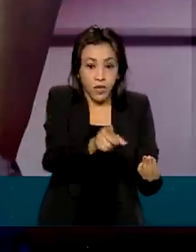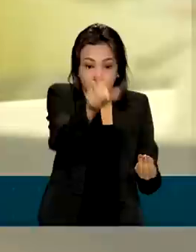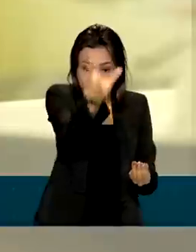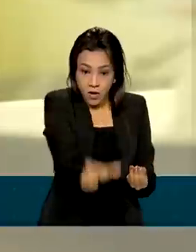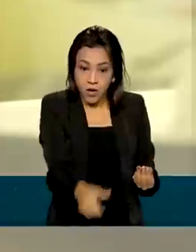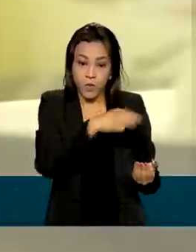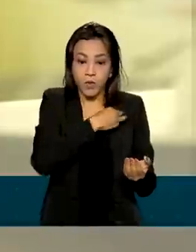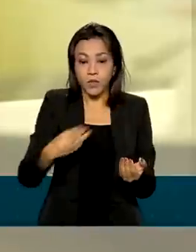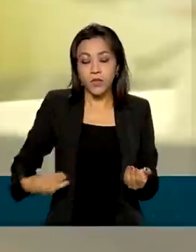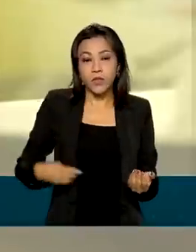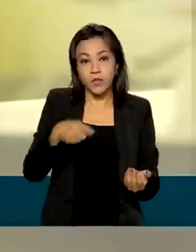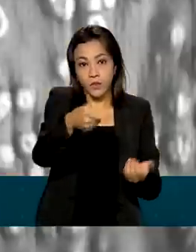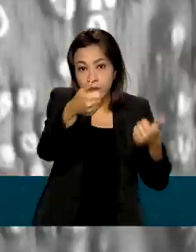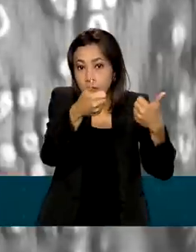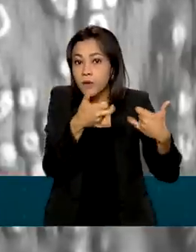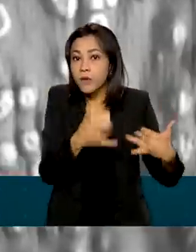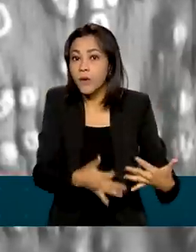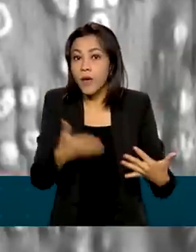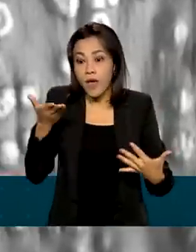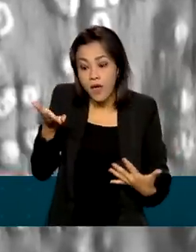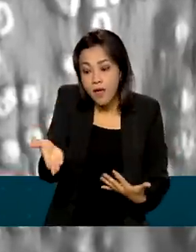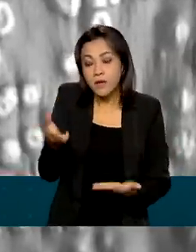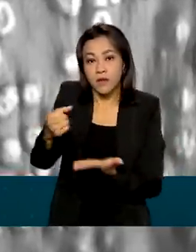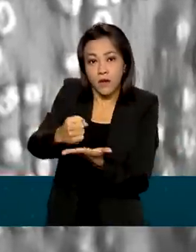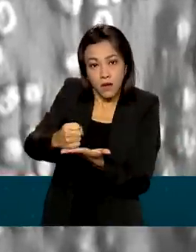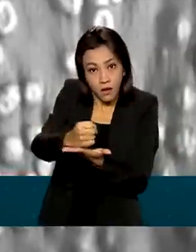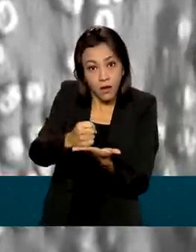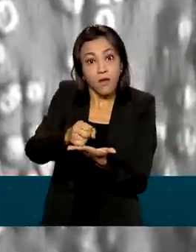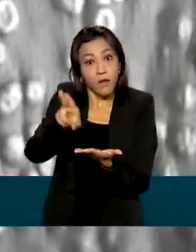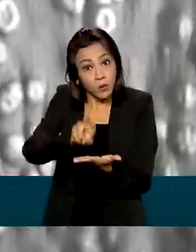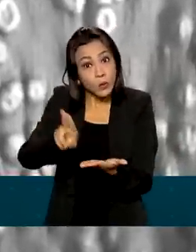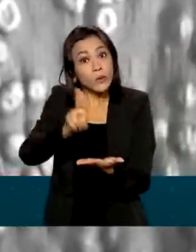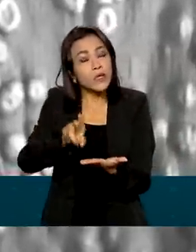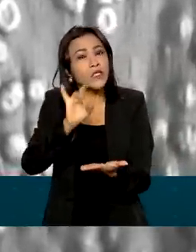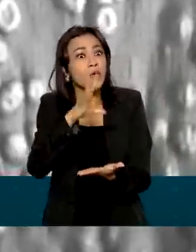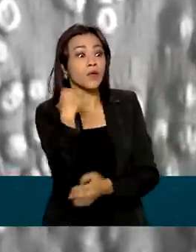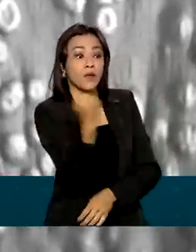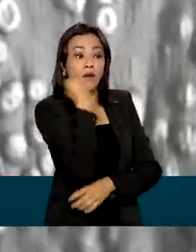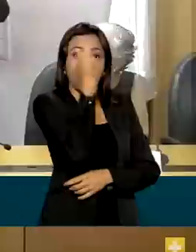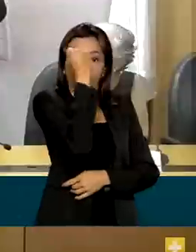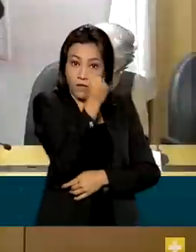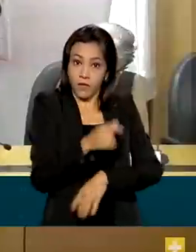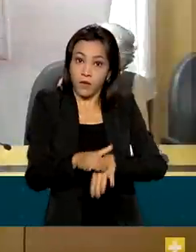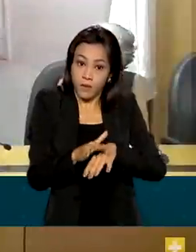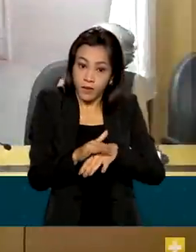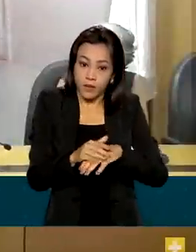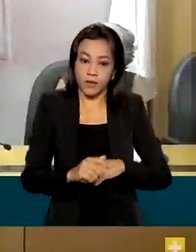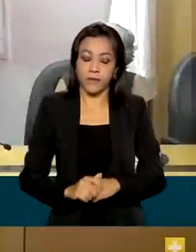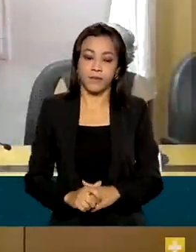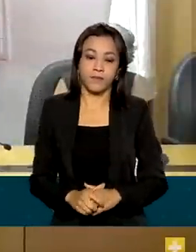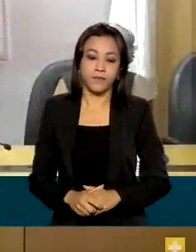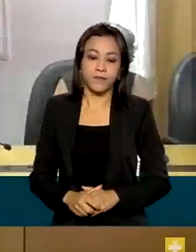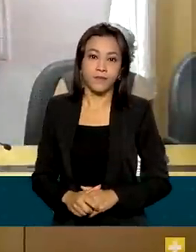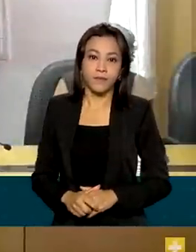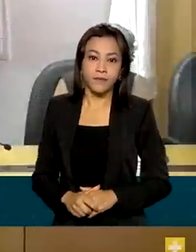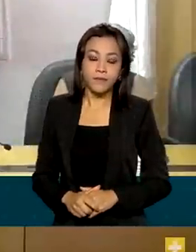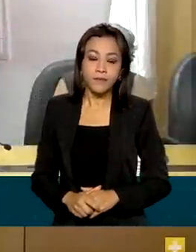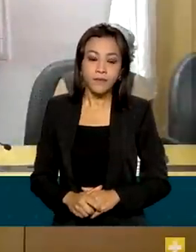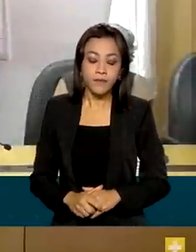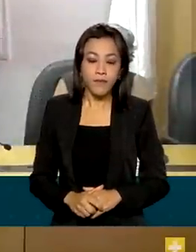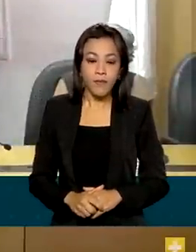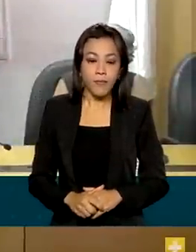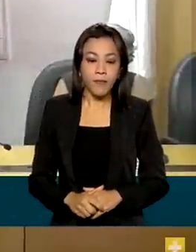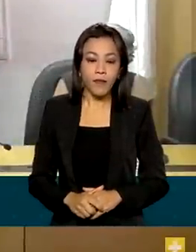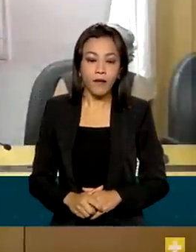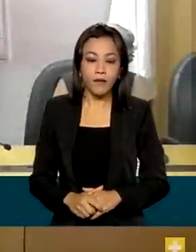Queiroga, em um primeiro momento, o remédio será usado em casos mais graves da monkeypox. Nós vamos conseguir uma quantidade